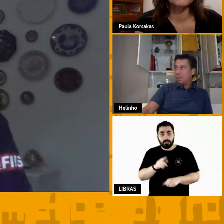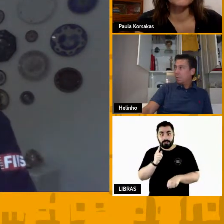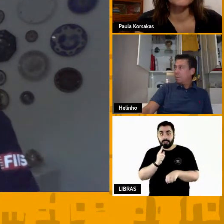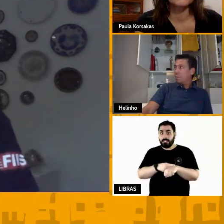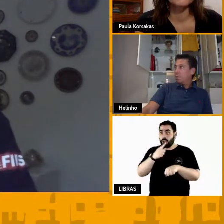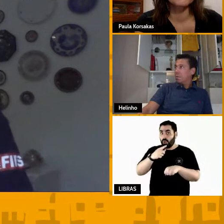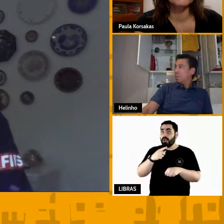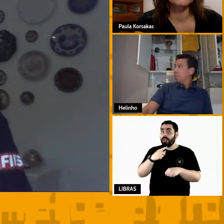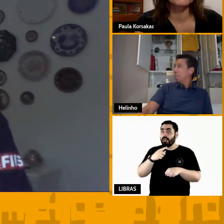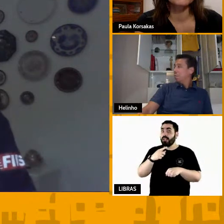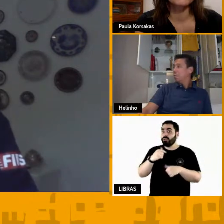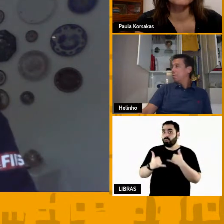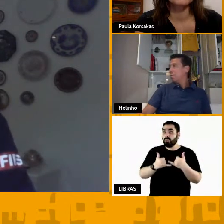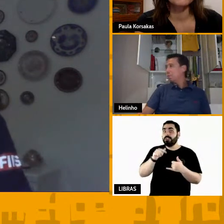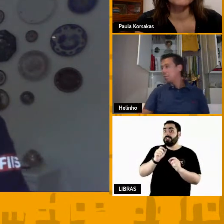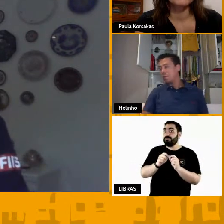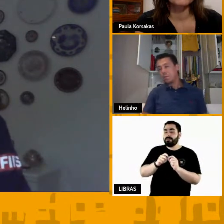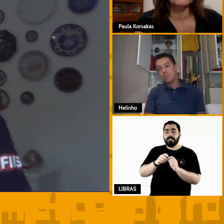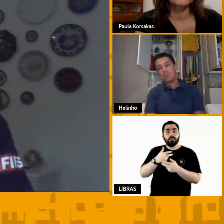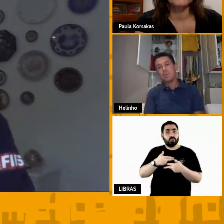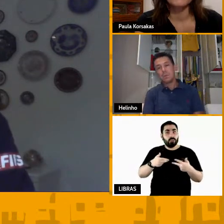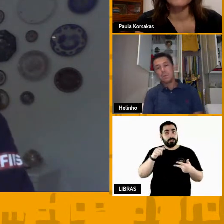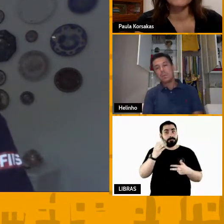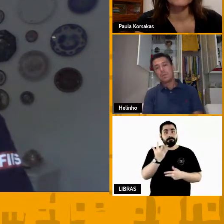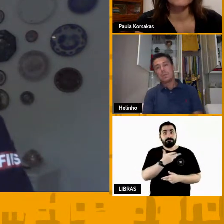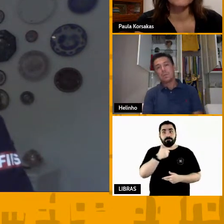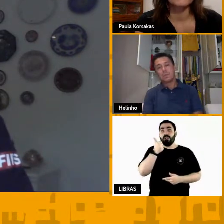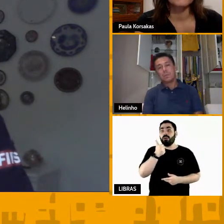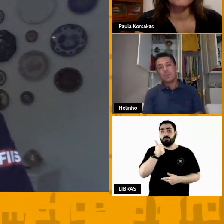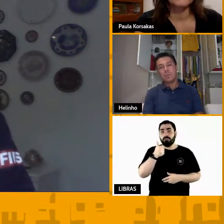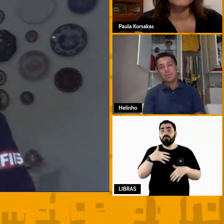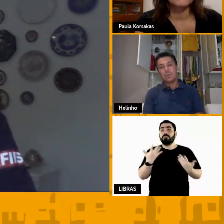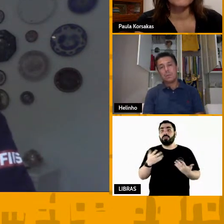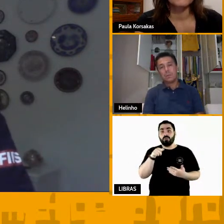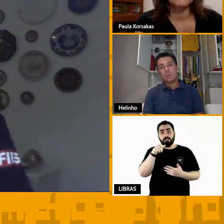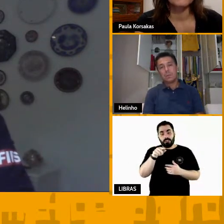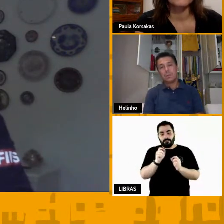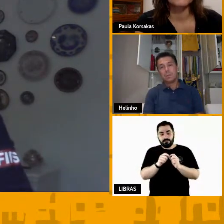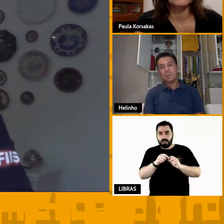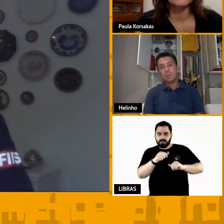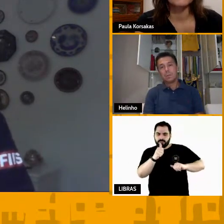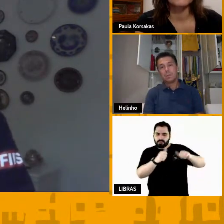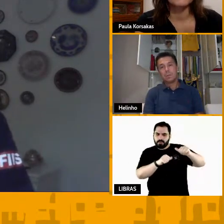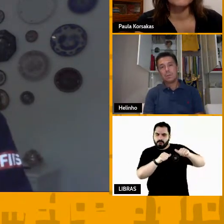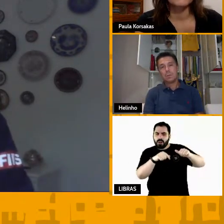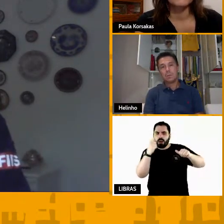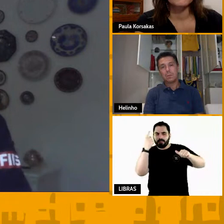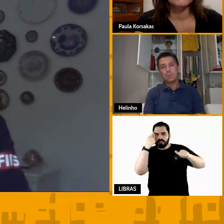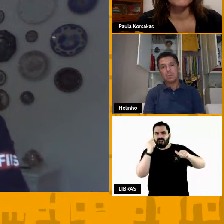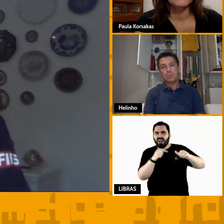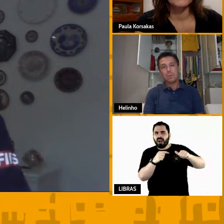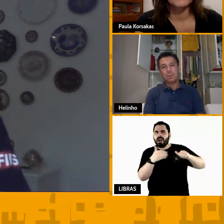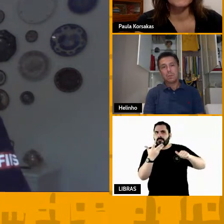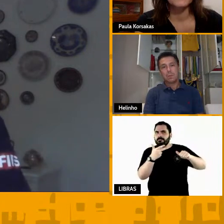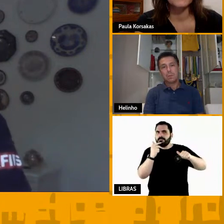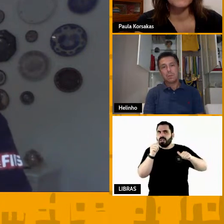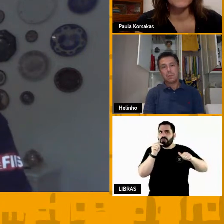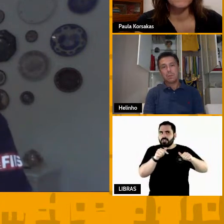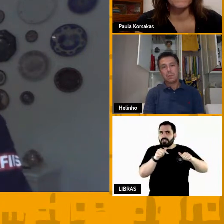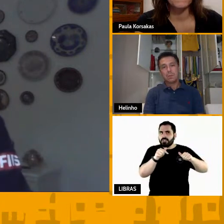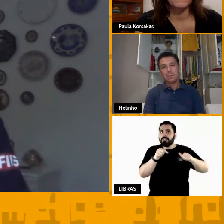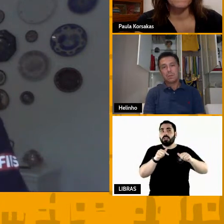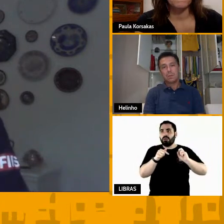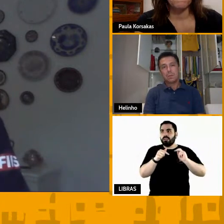aí faz essa avaliação e vamos no treino agora eu acho que eu já melhorei isso aqui vou tentar fazer no jogo não consegui